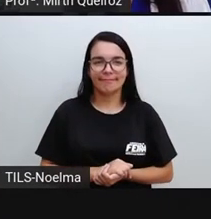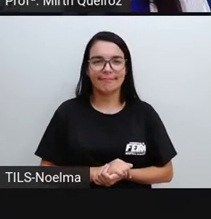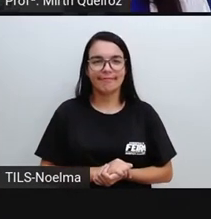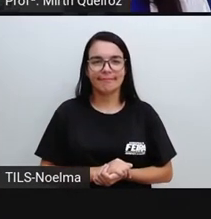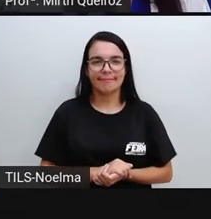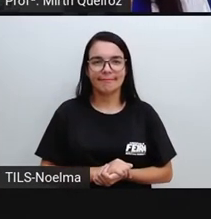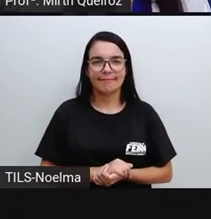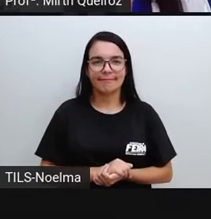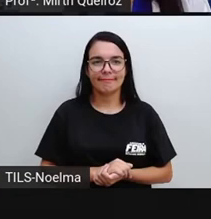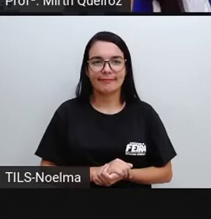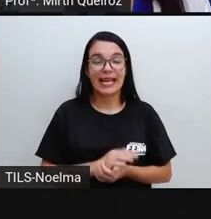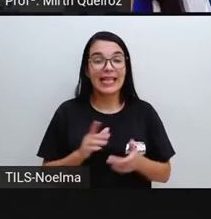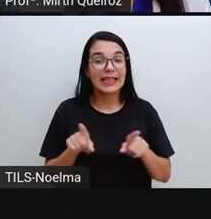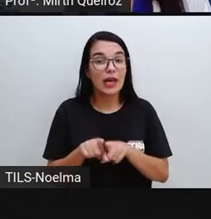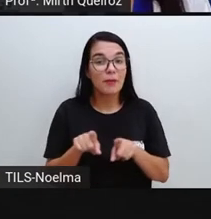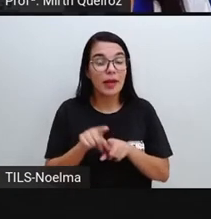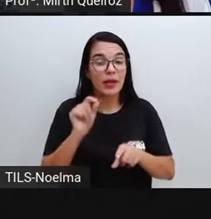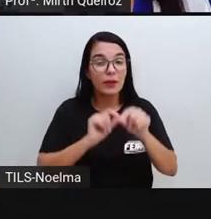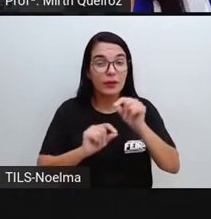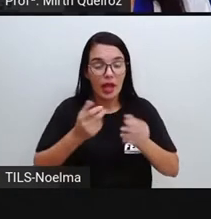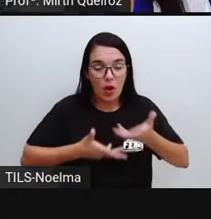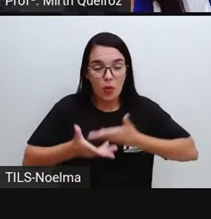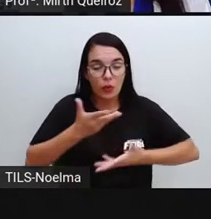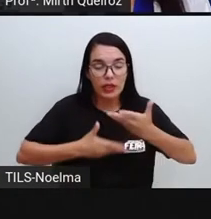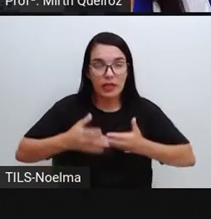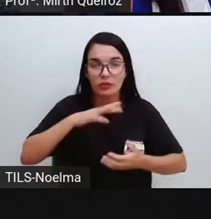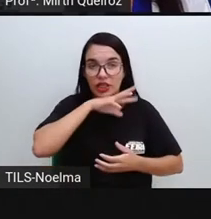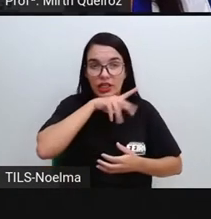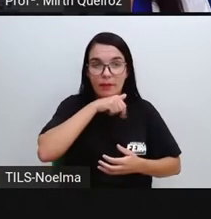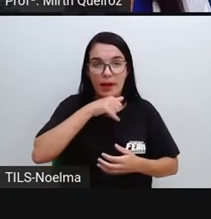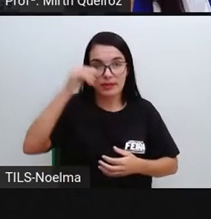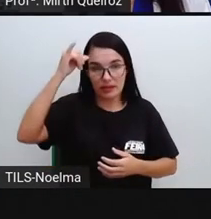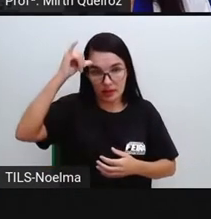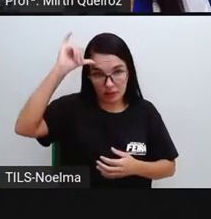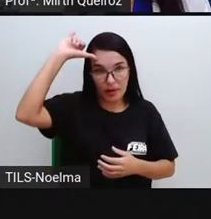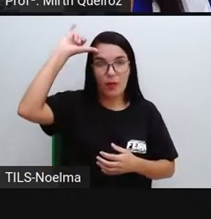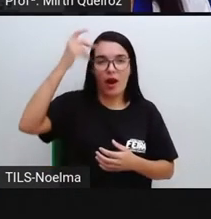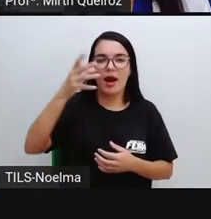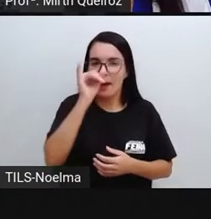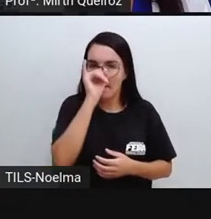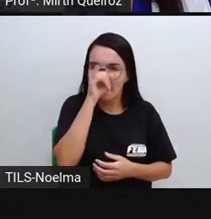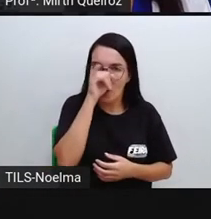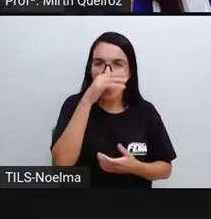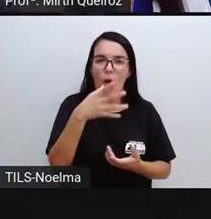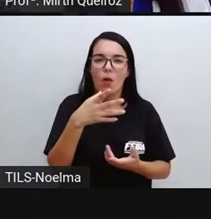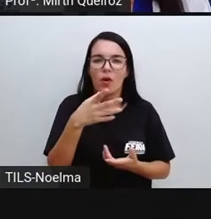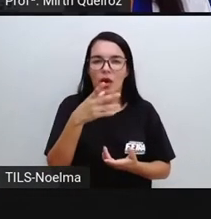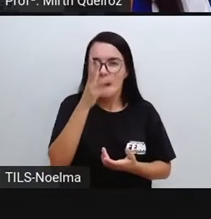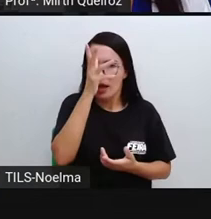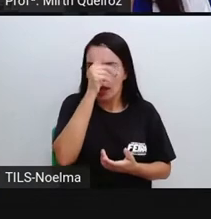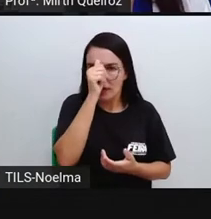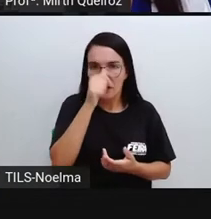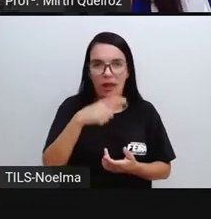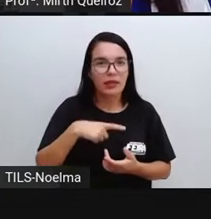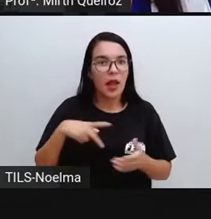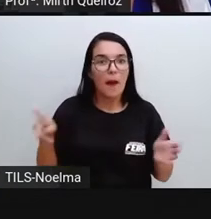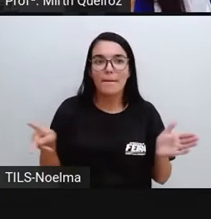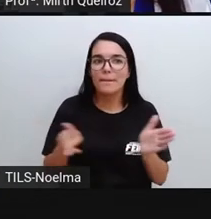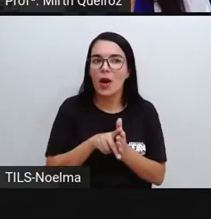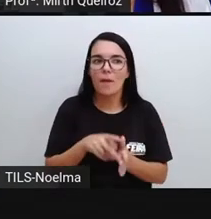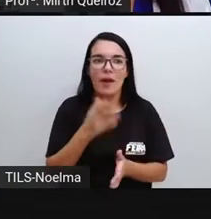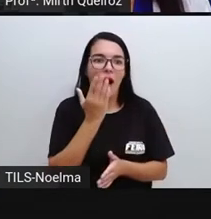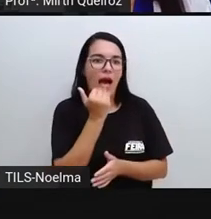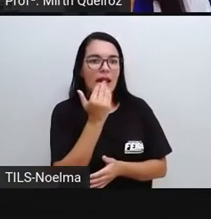condições naturais. A agropecuária, ela é responsável pela produção da maior parte dos alimentos in natura, né?